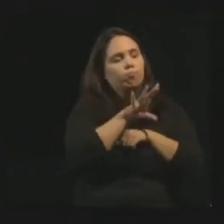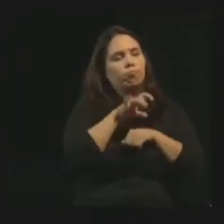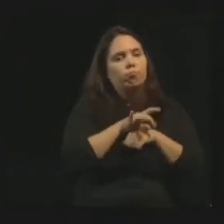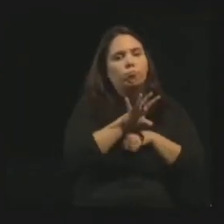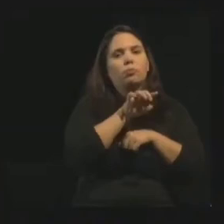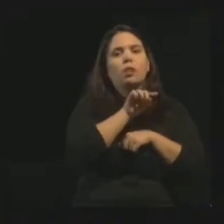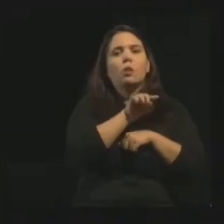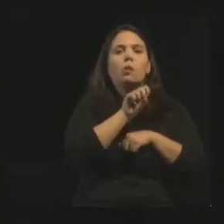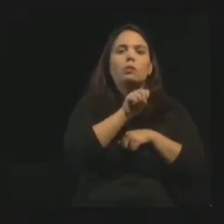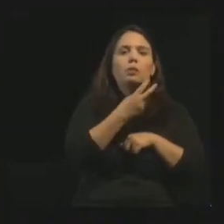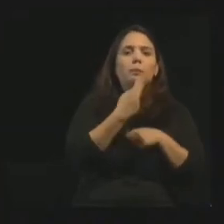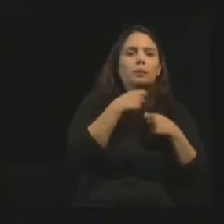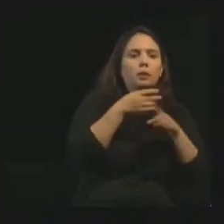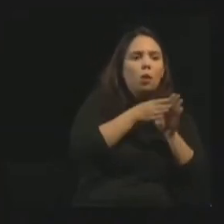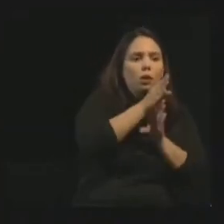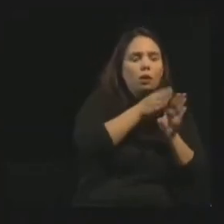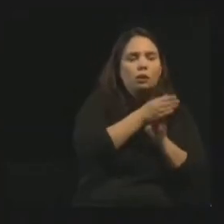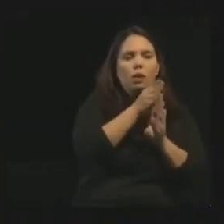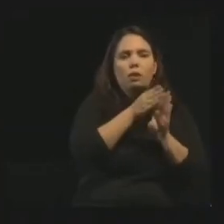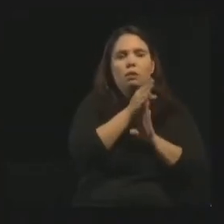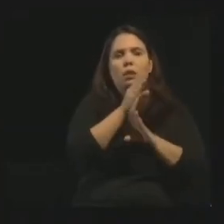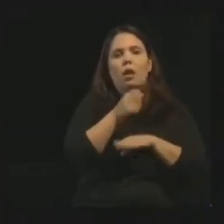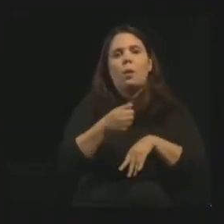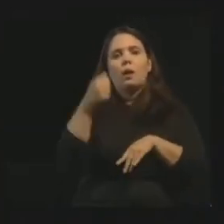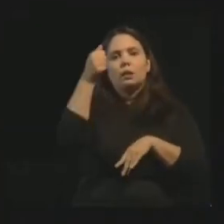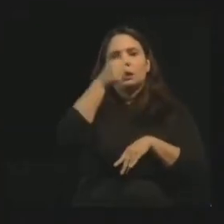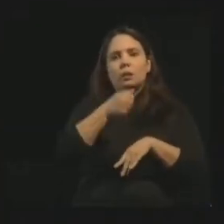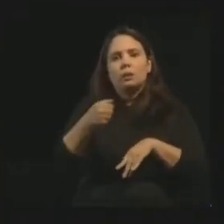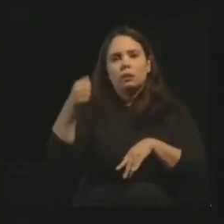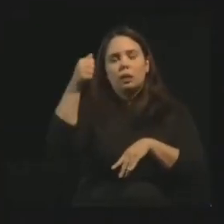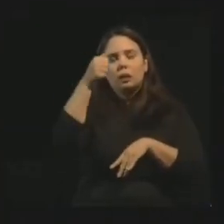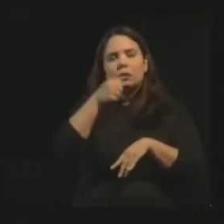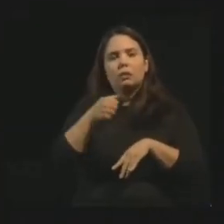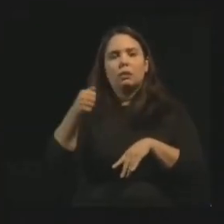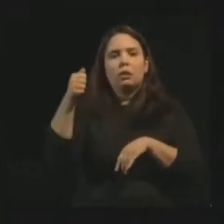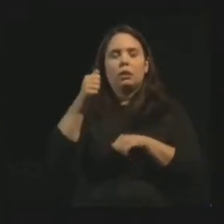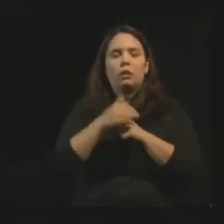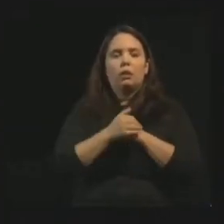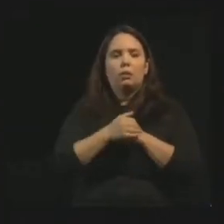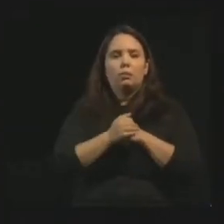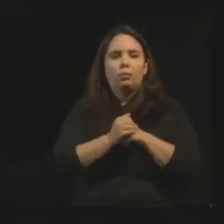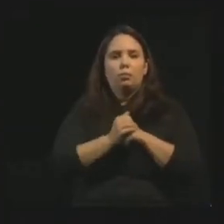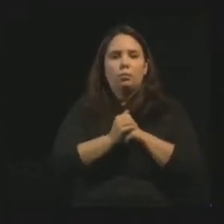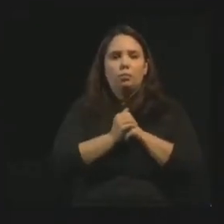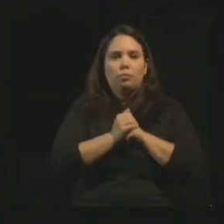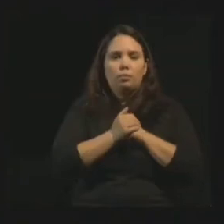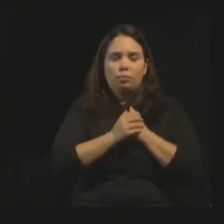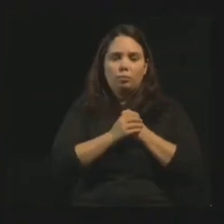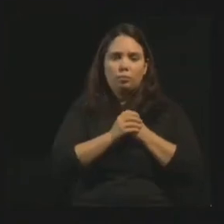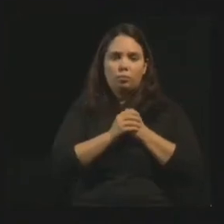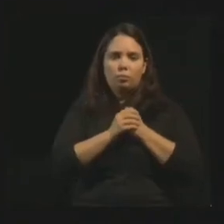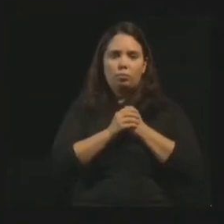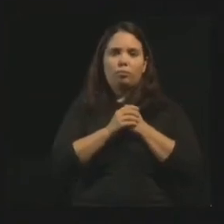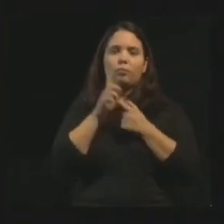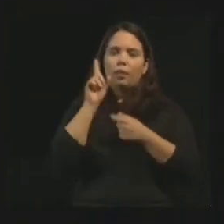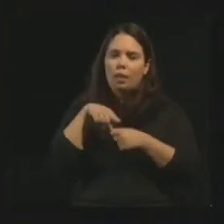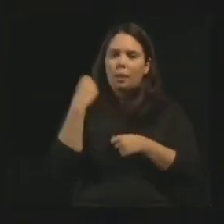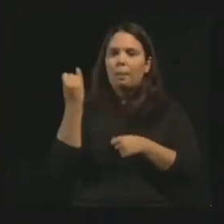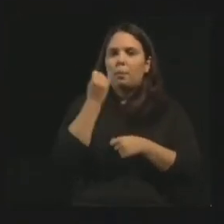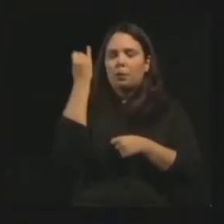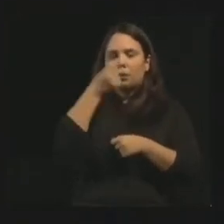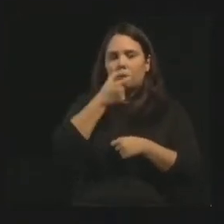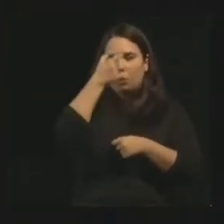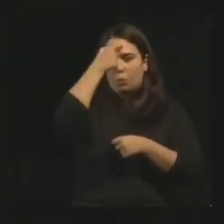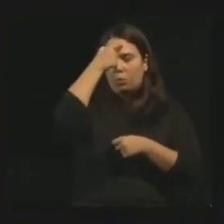dependendo do tipo de trabalho, uma associação com a nossa equívica no passado. Então, é importante a gente ter essa